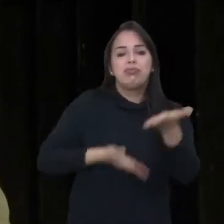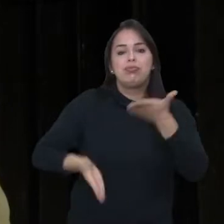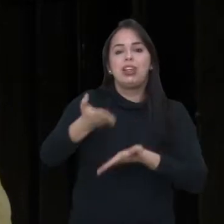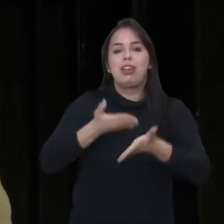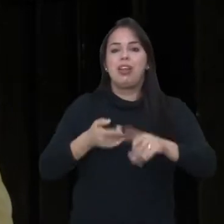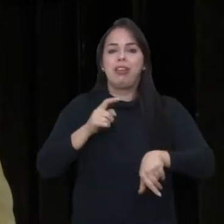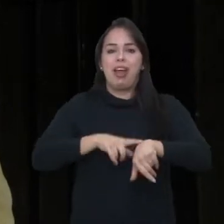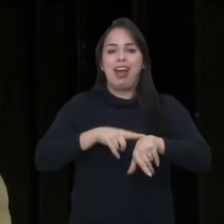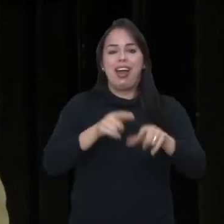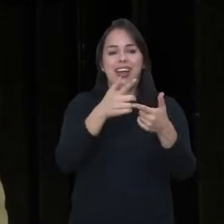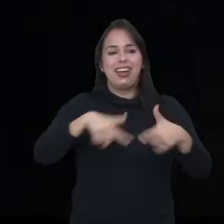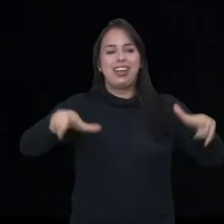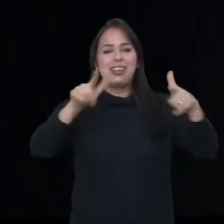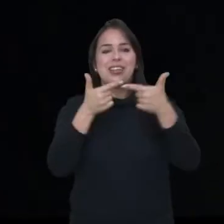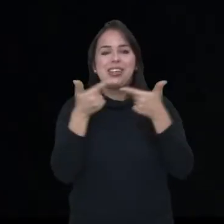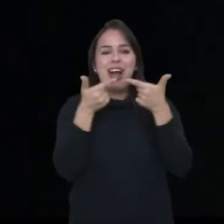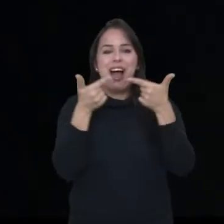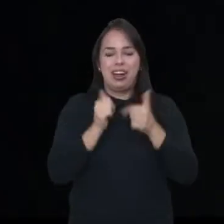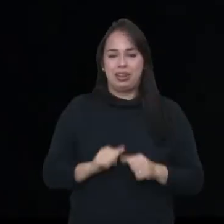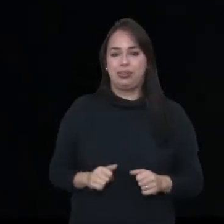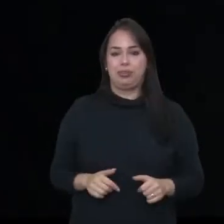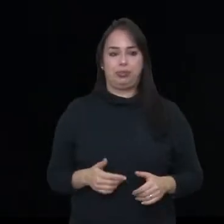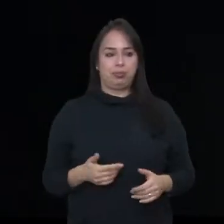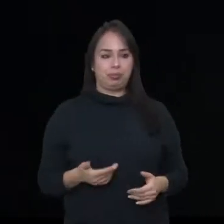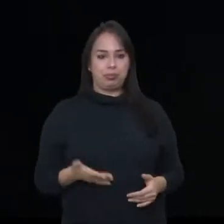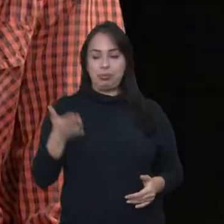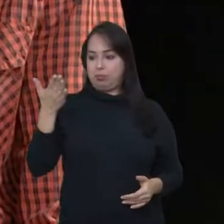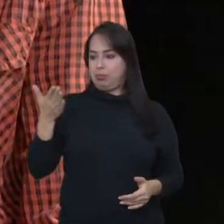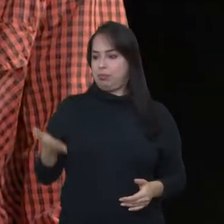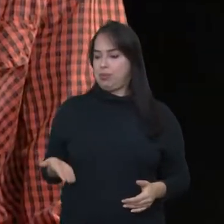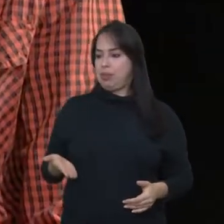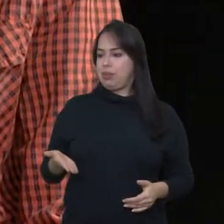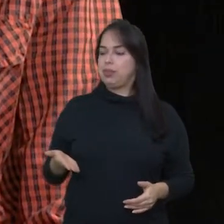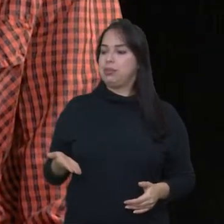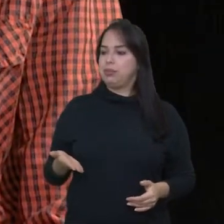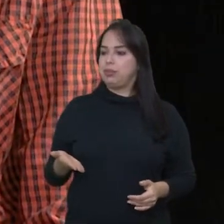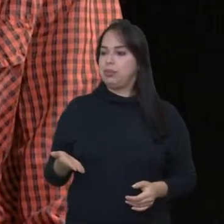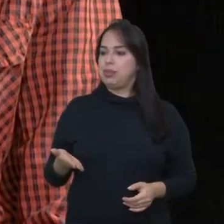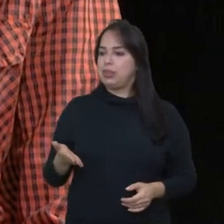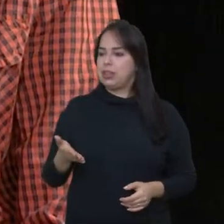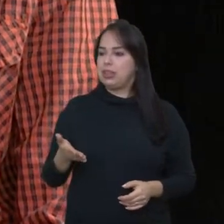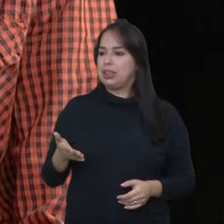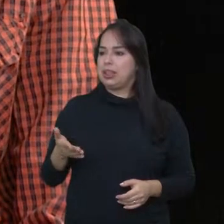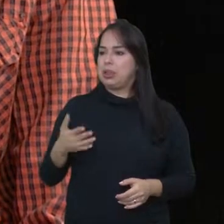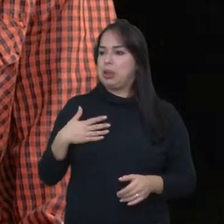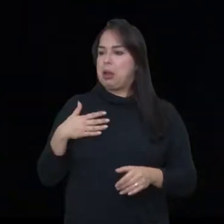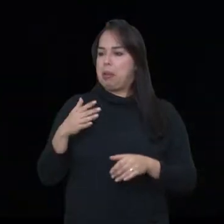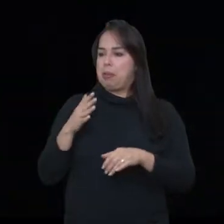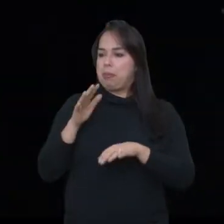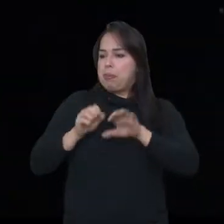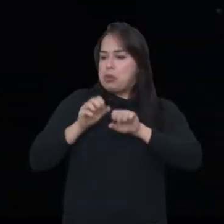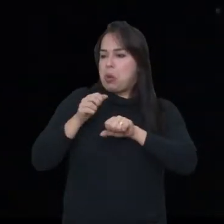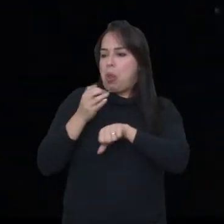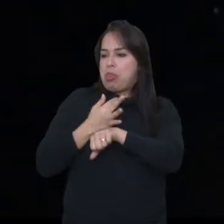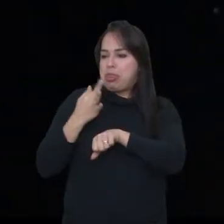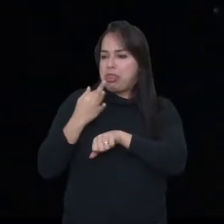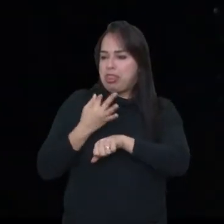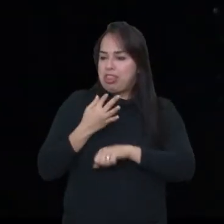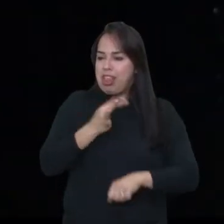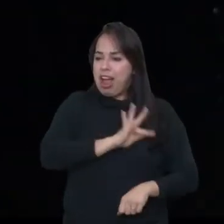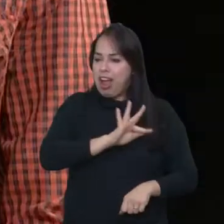o pessoal acha graça. Mas no seu caso, Vitor, você teve que buscar técnicas? Você